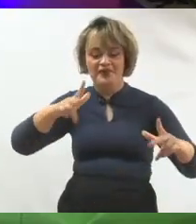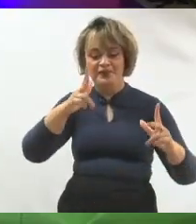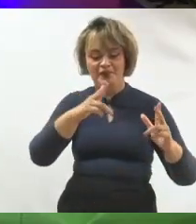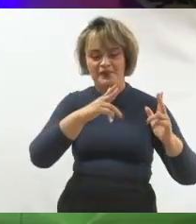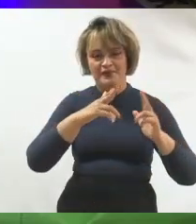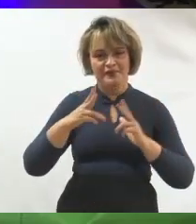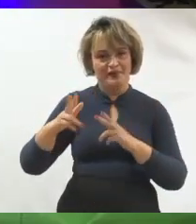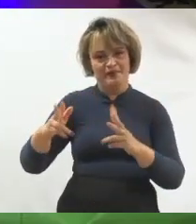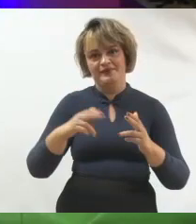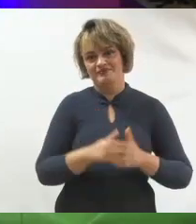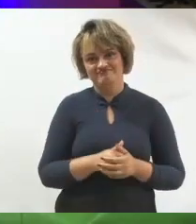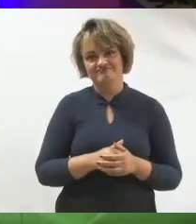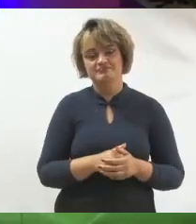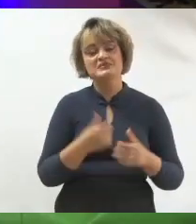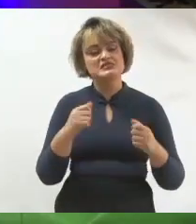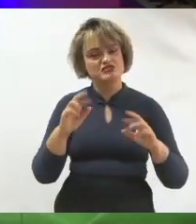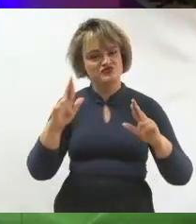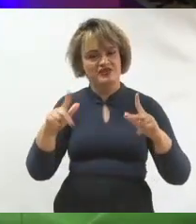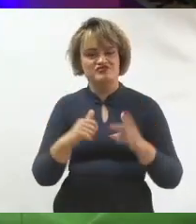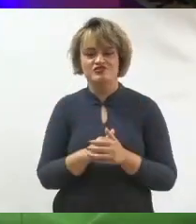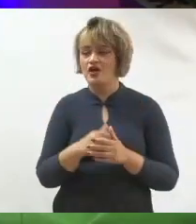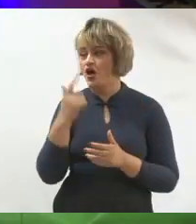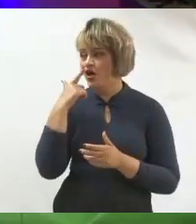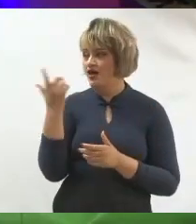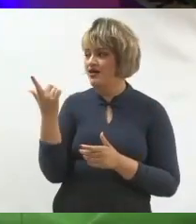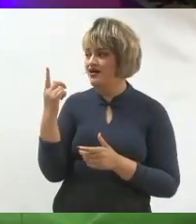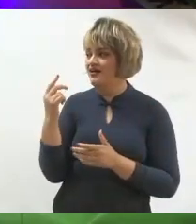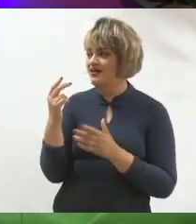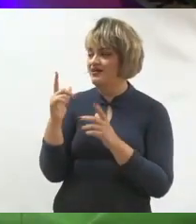não se diferenciando. Então, trago essa imagem bem...